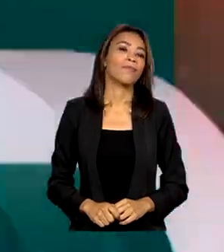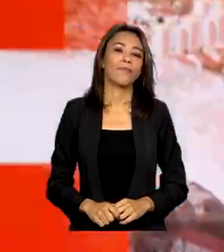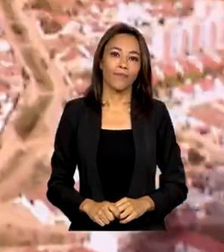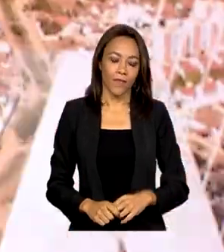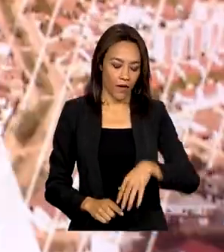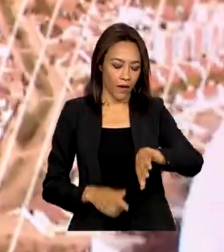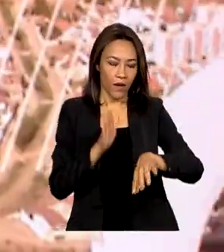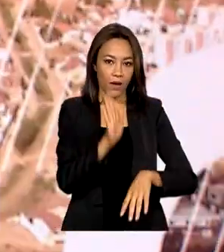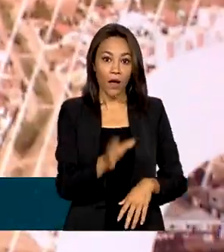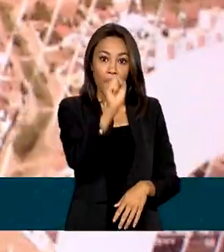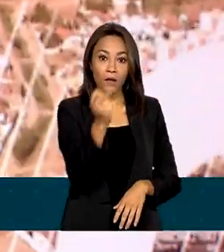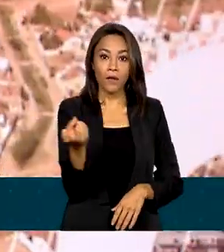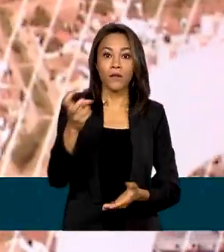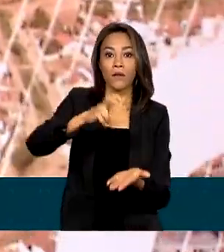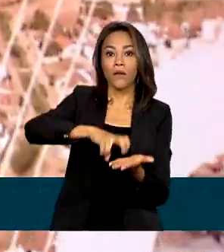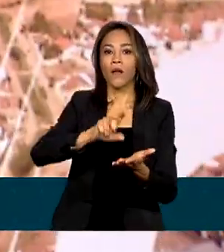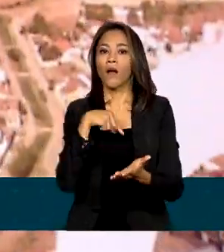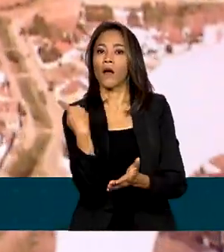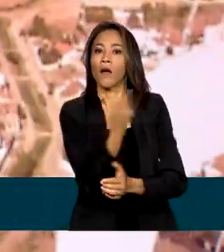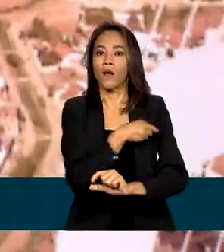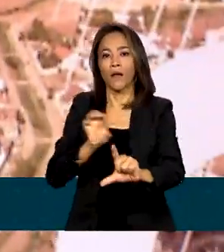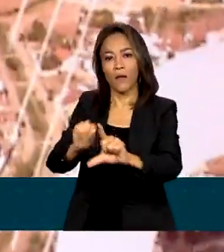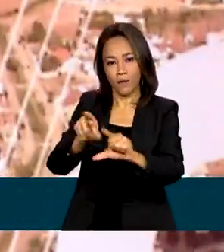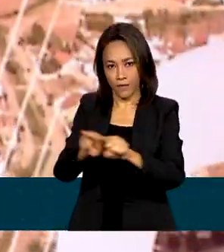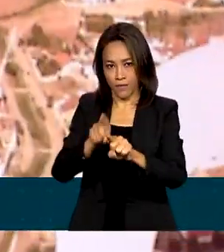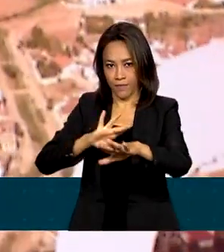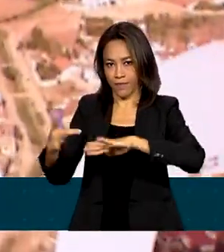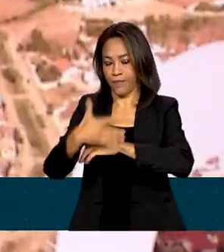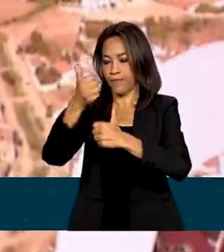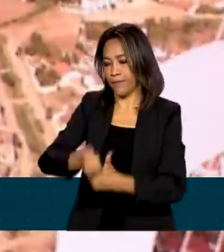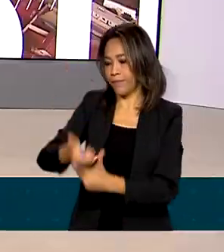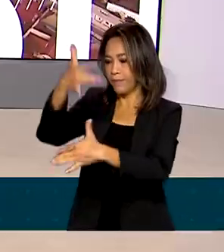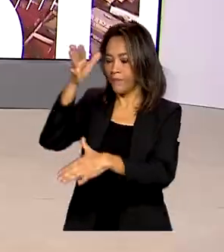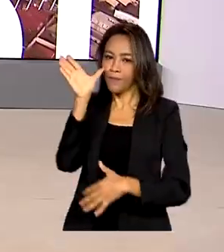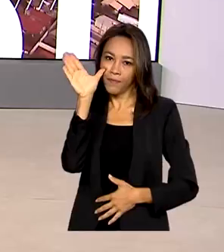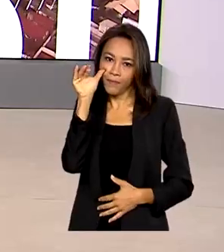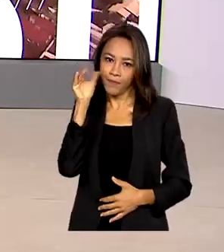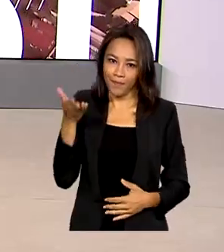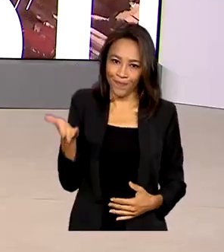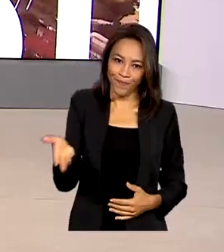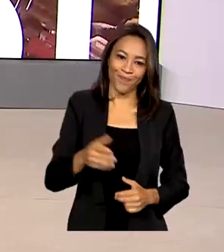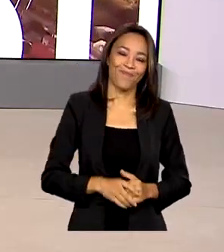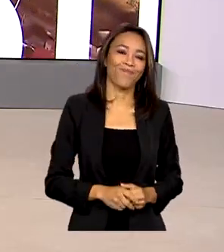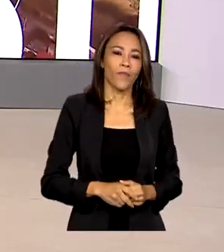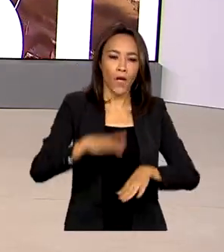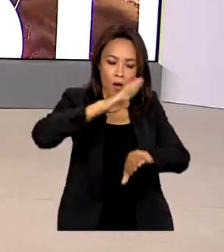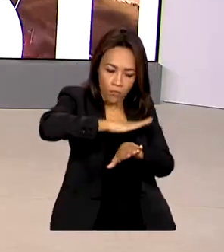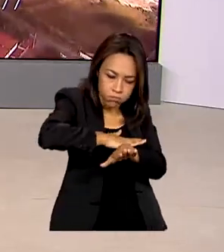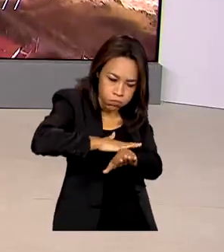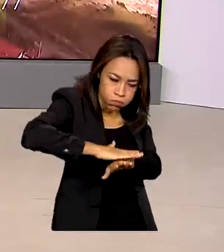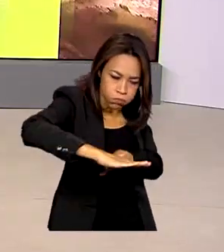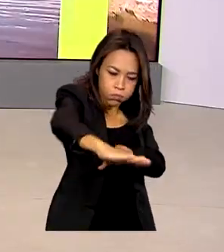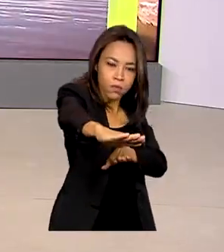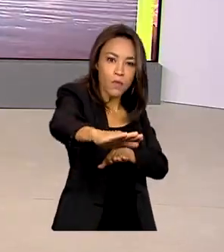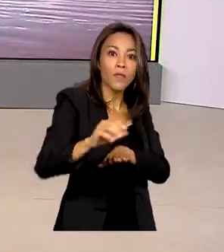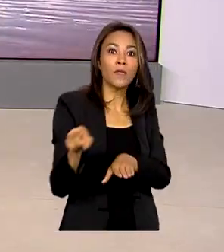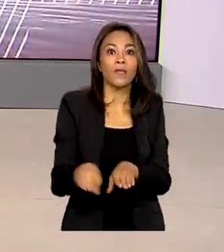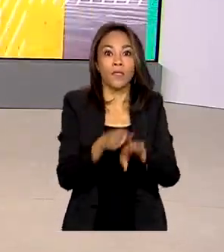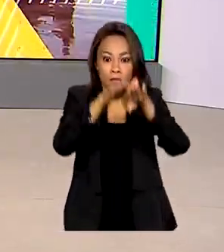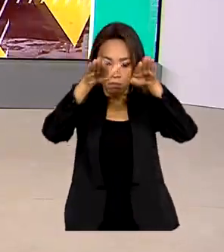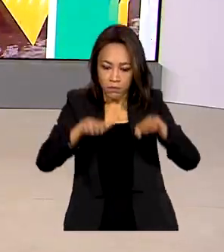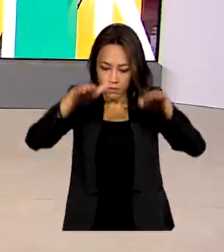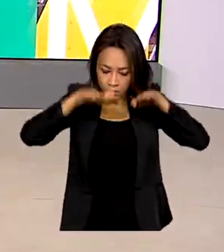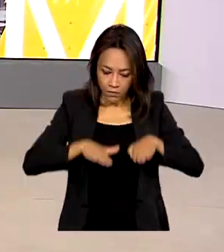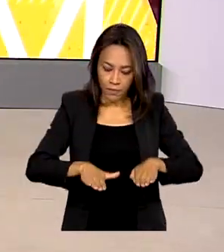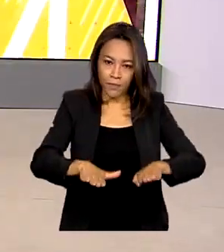São 8 horas da manhã e estamos ao vivo também pelas redes sociais. Pavimentação e duplicação de rodovias